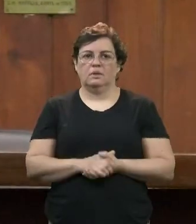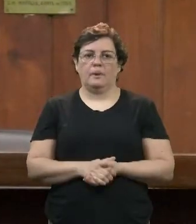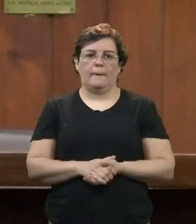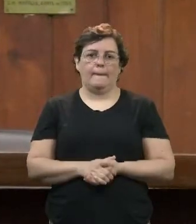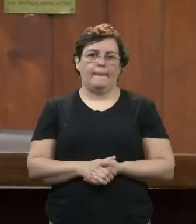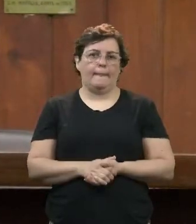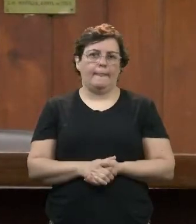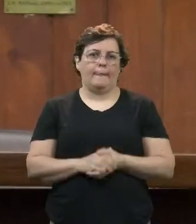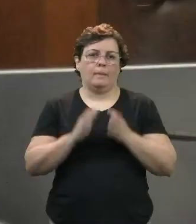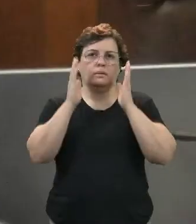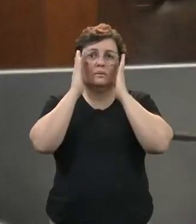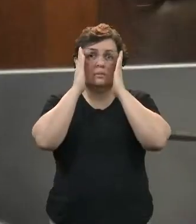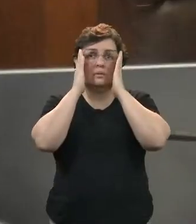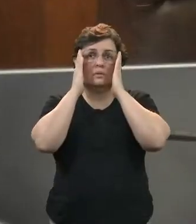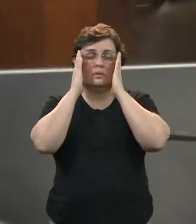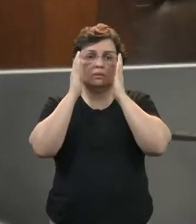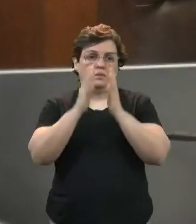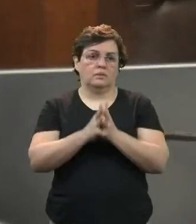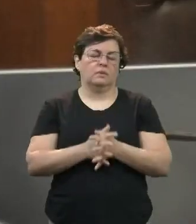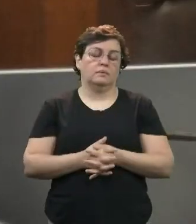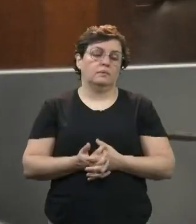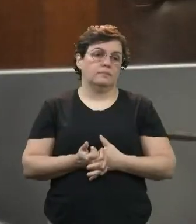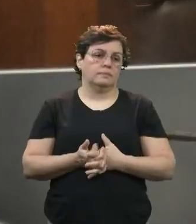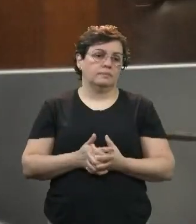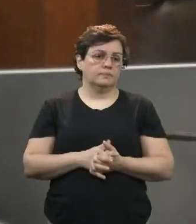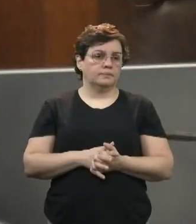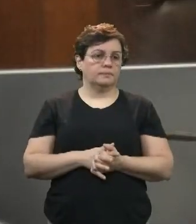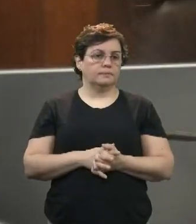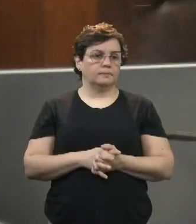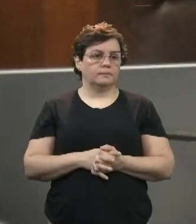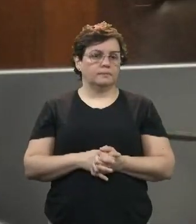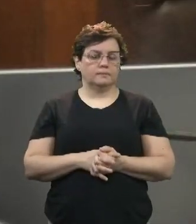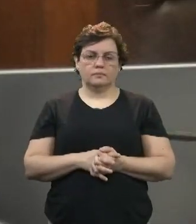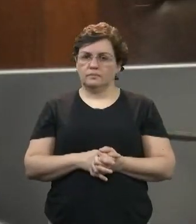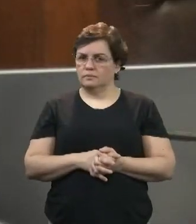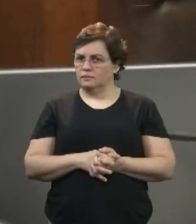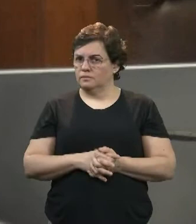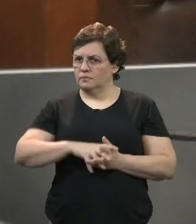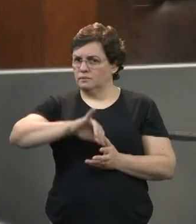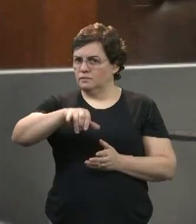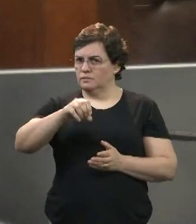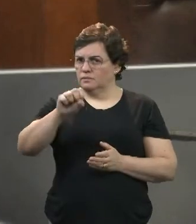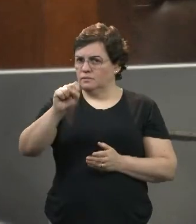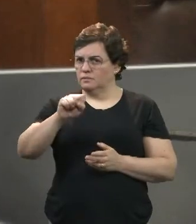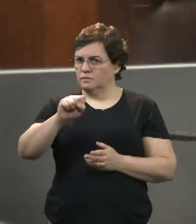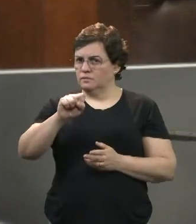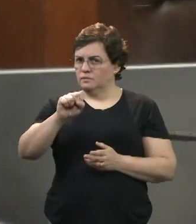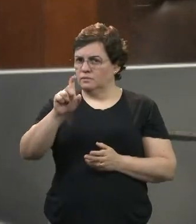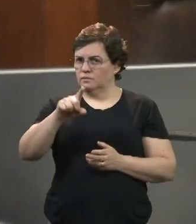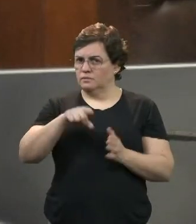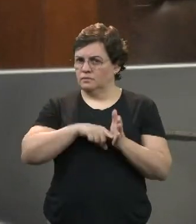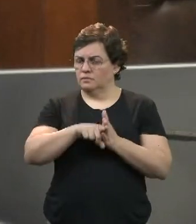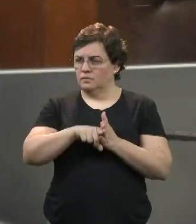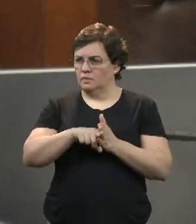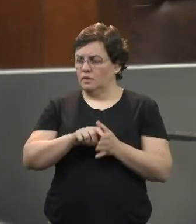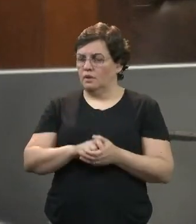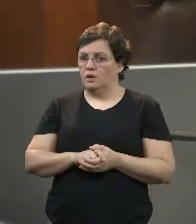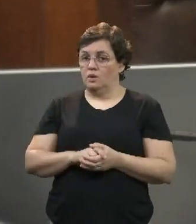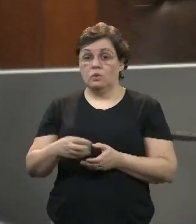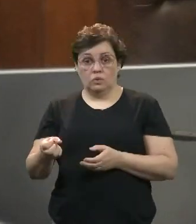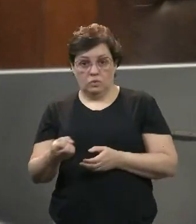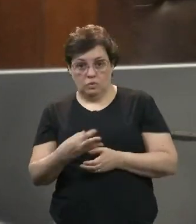presidente quer... Pode perguntar, presidente. Seria um novo contrato... Seria um novo contrato,